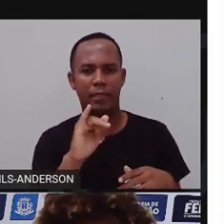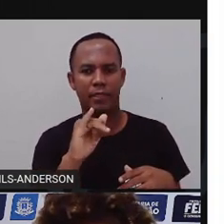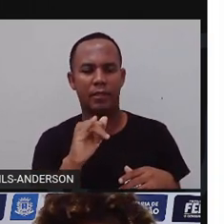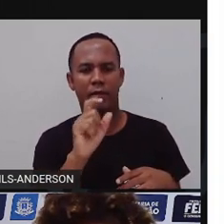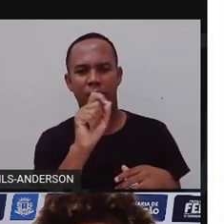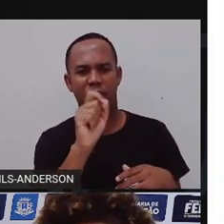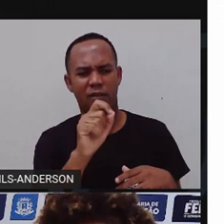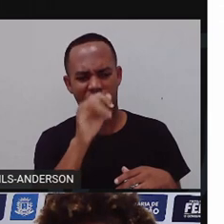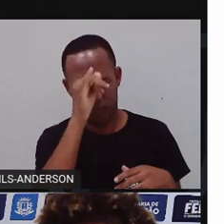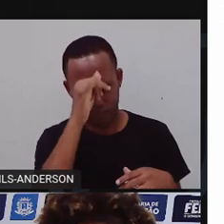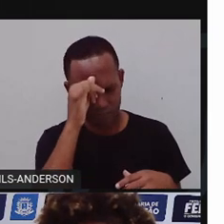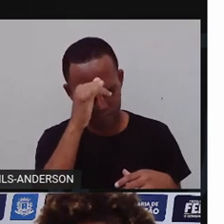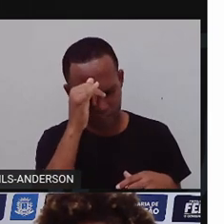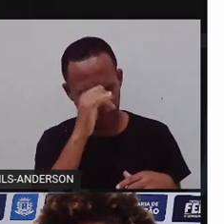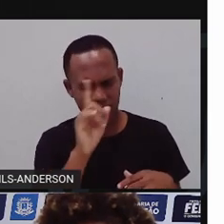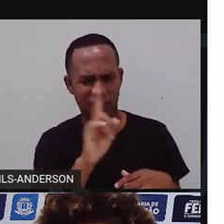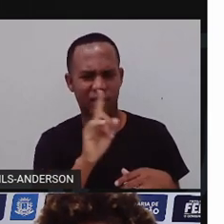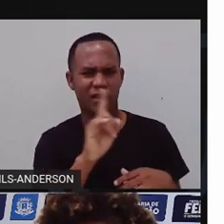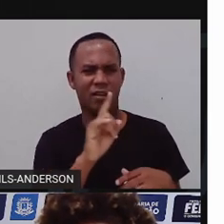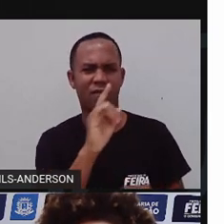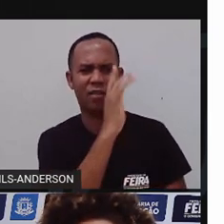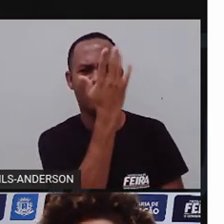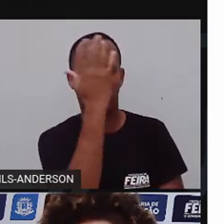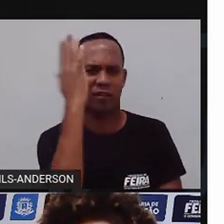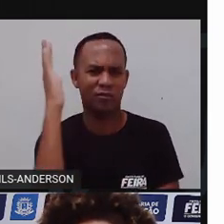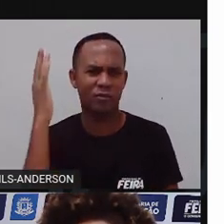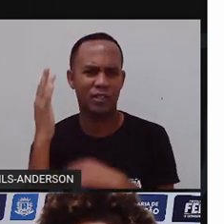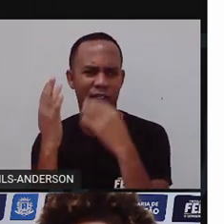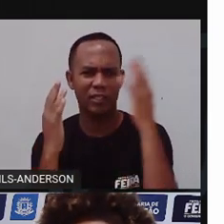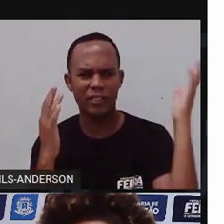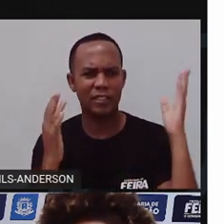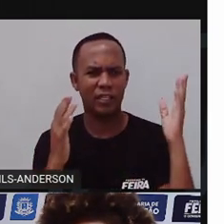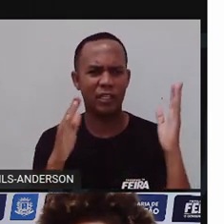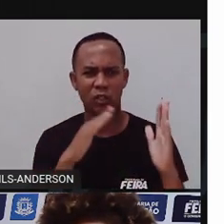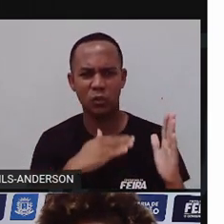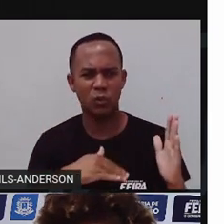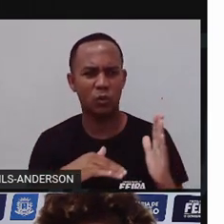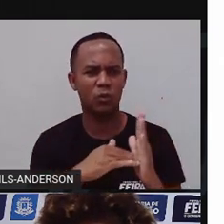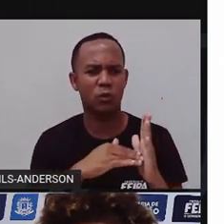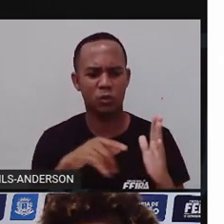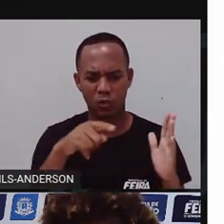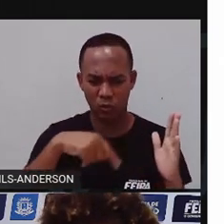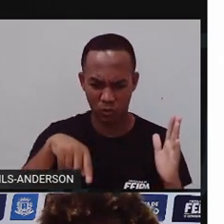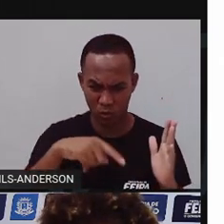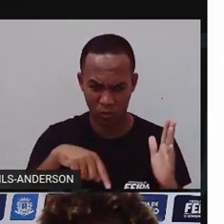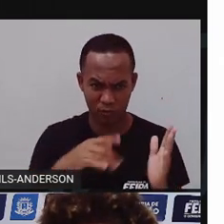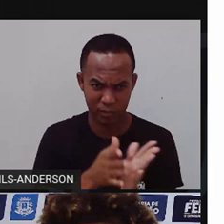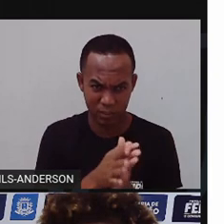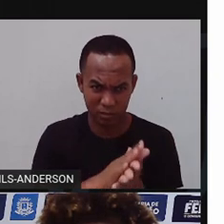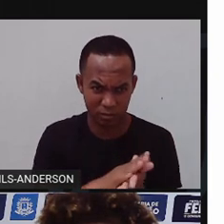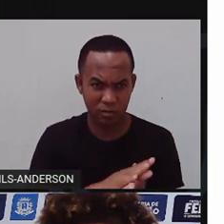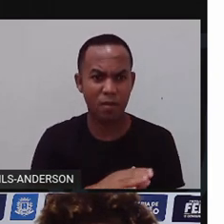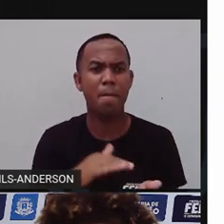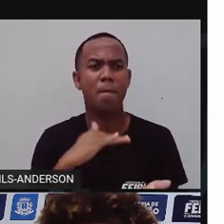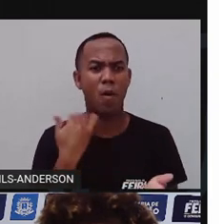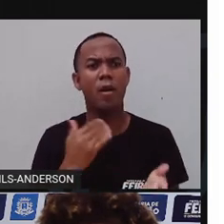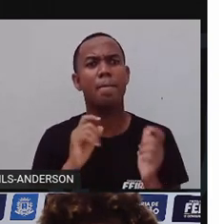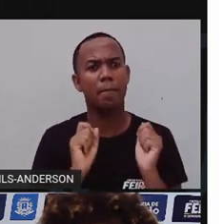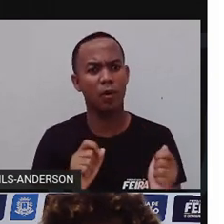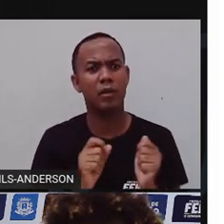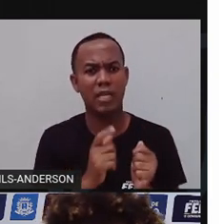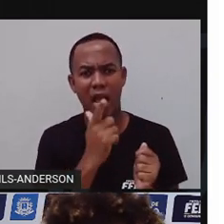sujo desmundo. Se você destruir a natureza, todos nós vamos morrer, porque a água vai acabar.